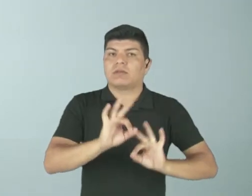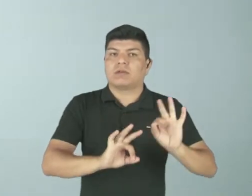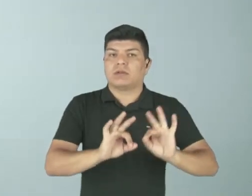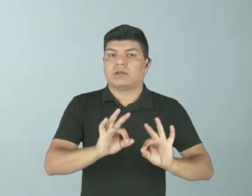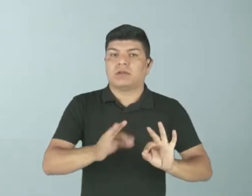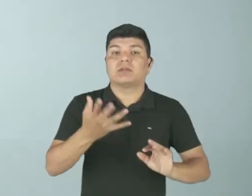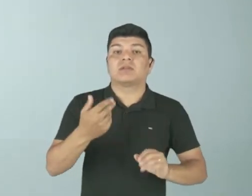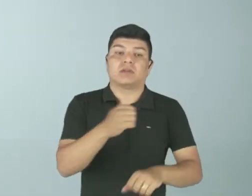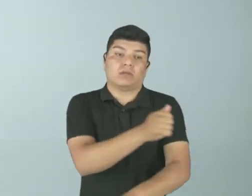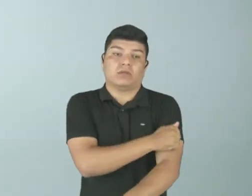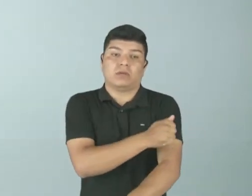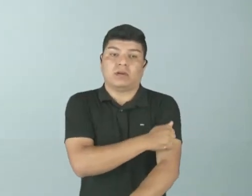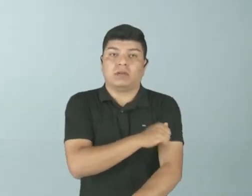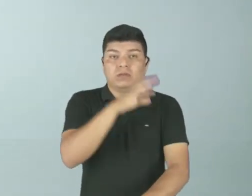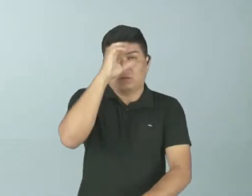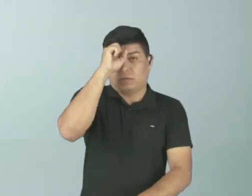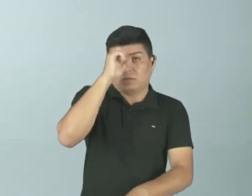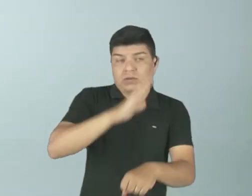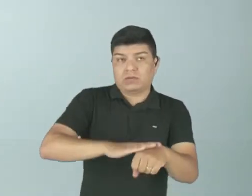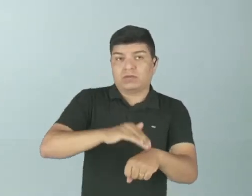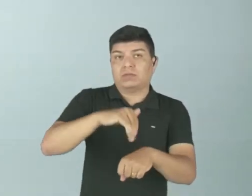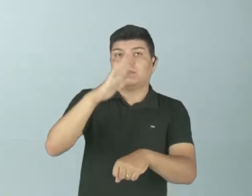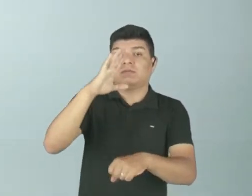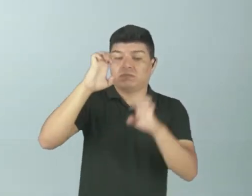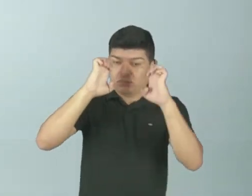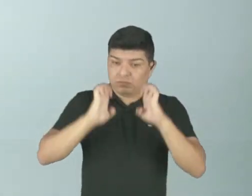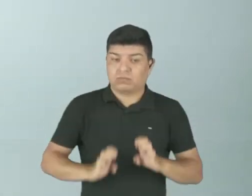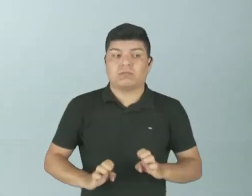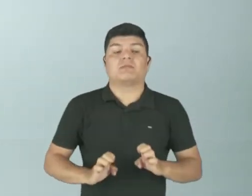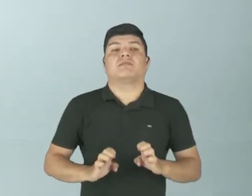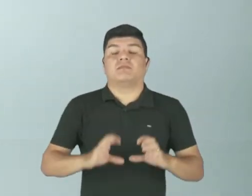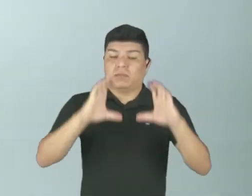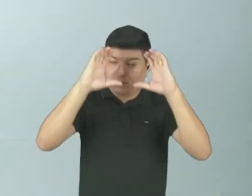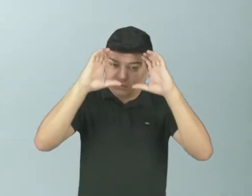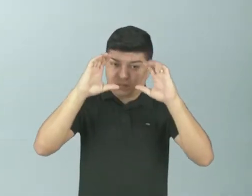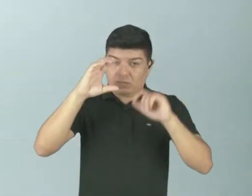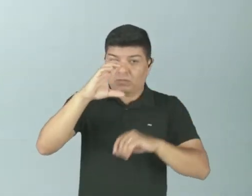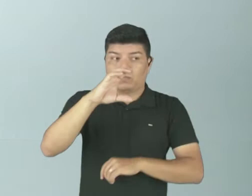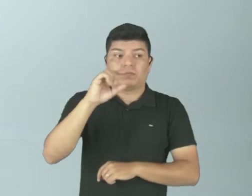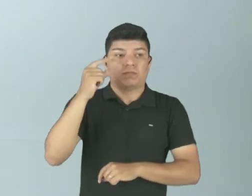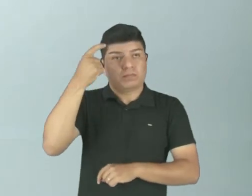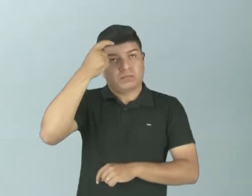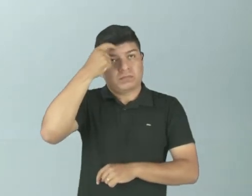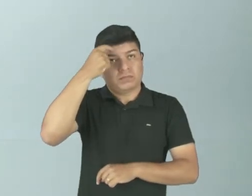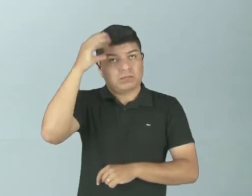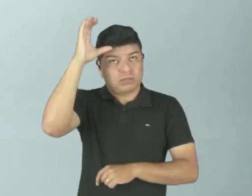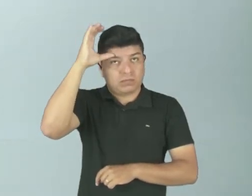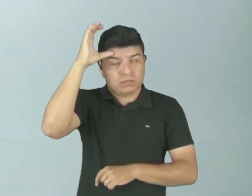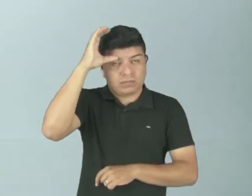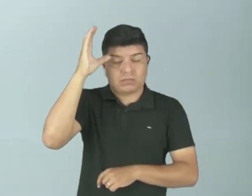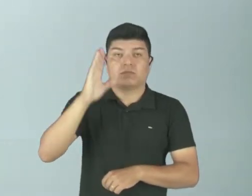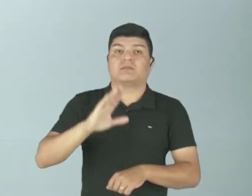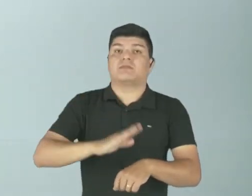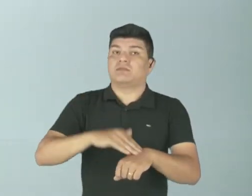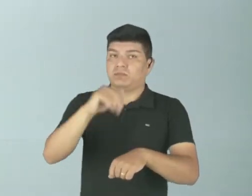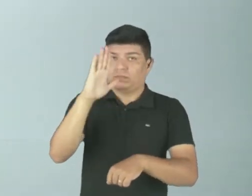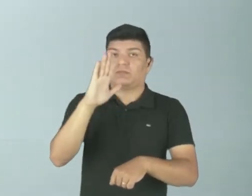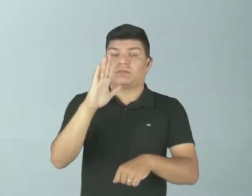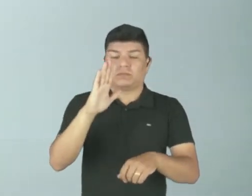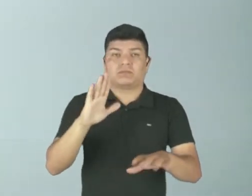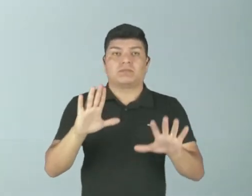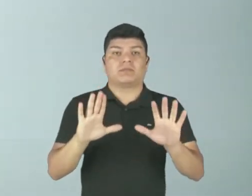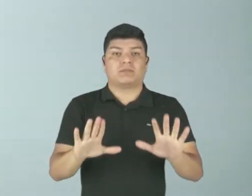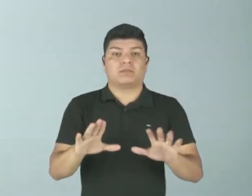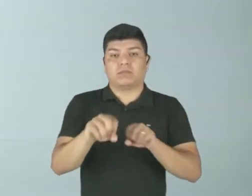o menino se torne um ser mais ético, mais consciente, mais tolerante, menos racial possível. Então